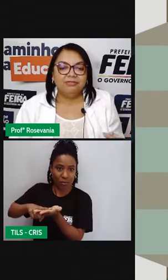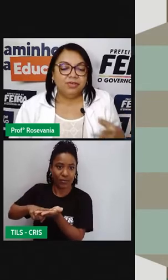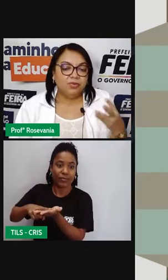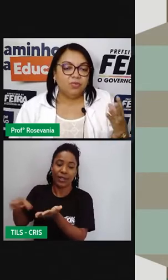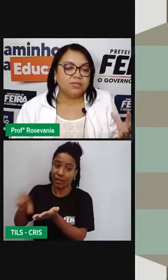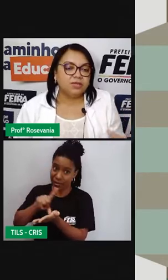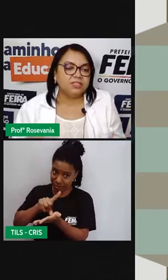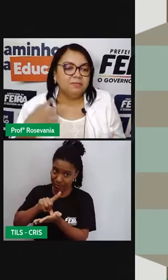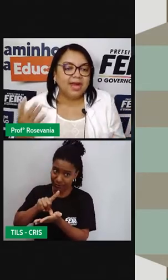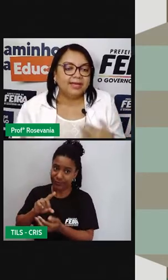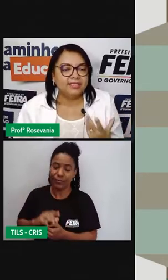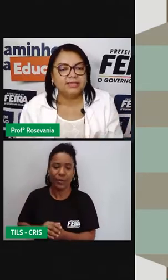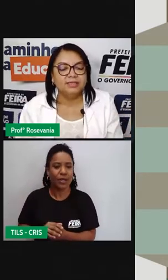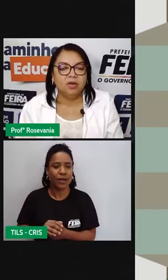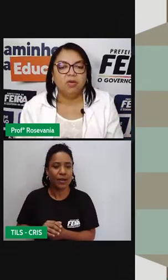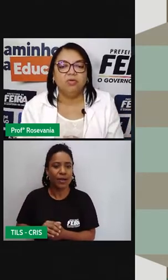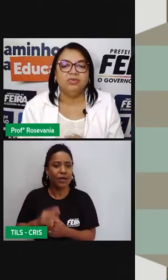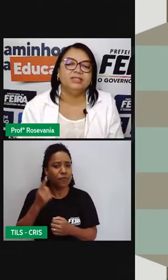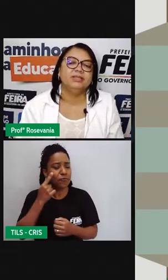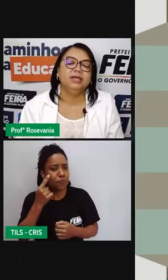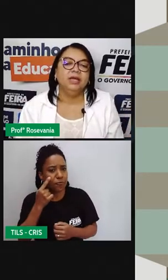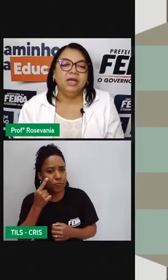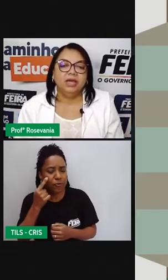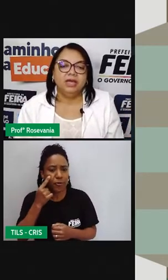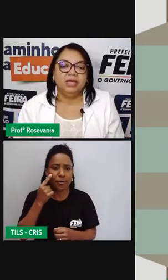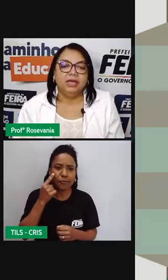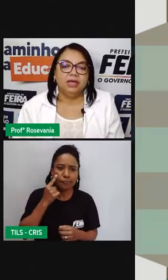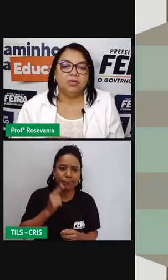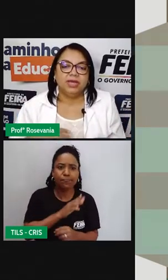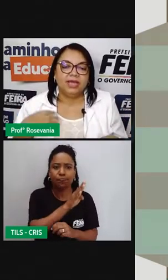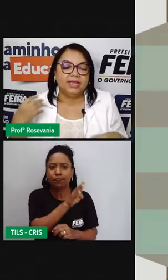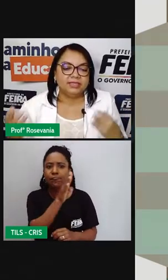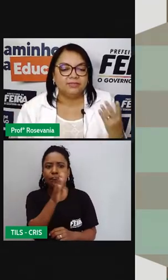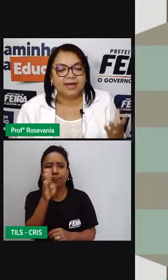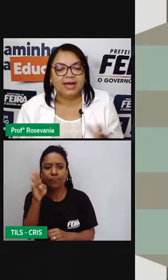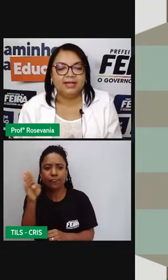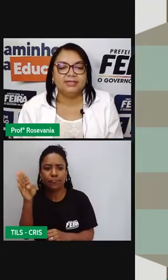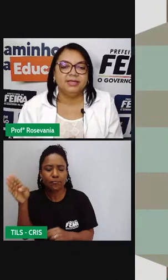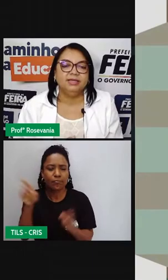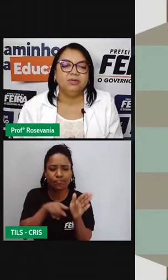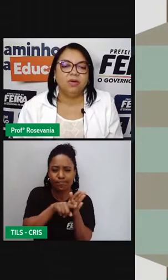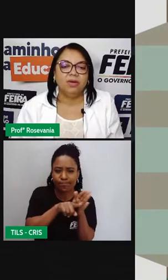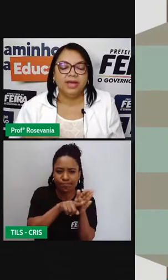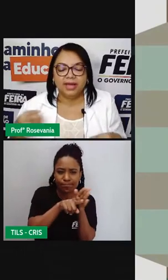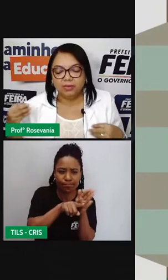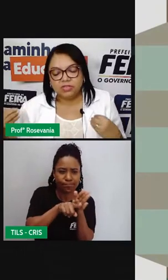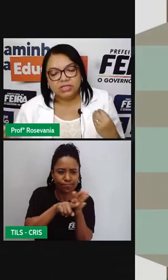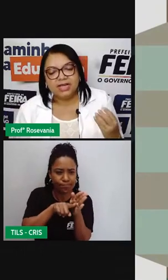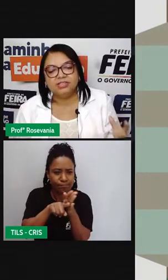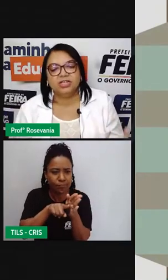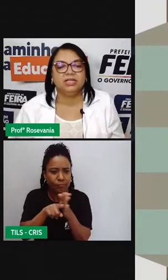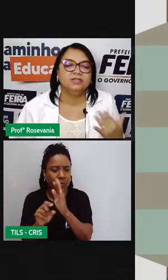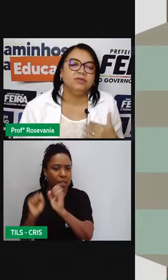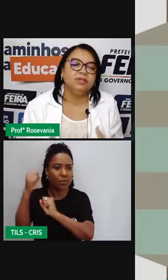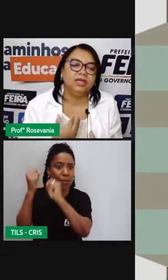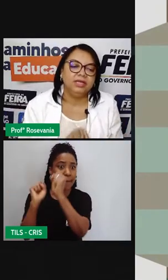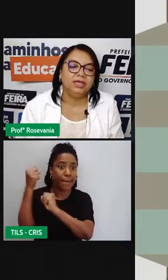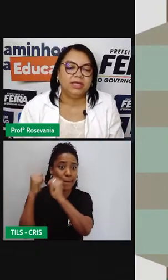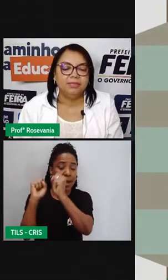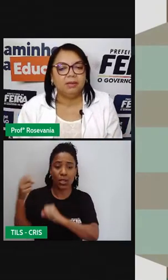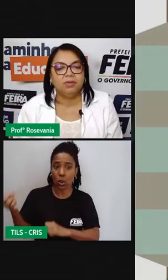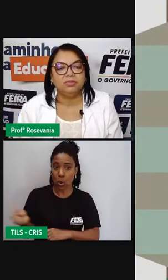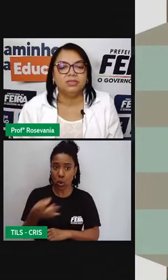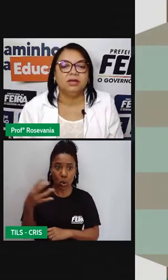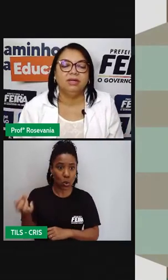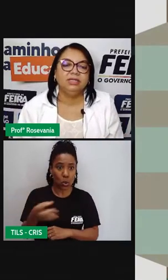vou lá, viu? Quais são as máquinas novas, né? O que que elas fazem? Qual é a utilidade que elas vão ter,